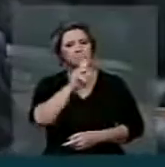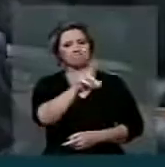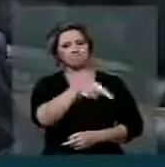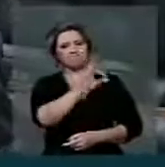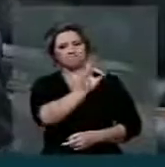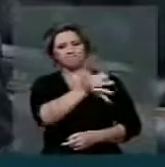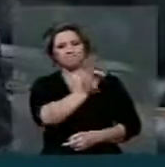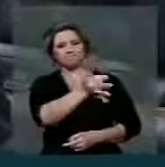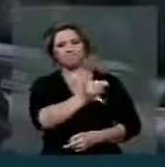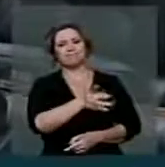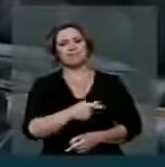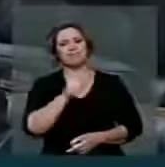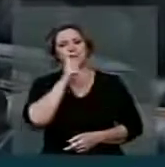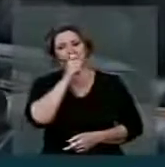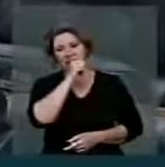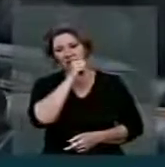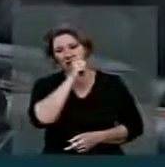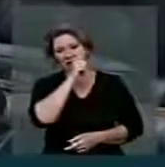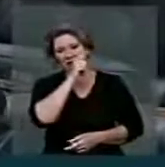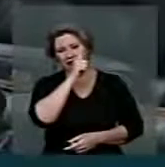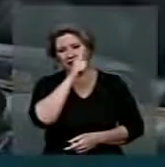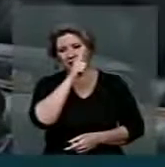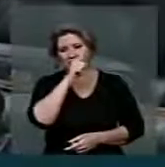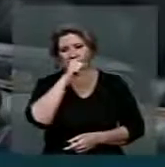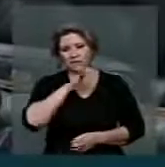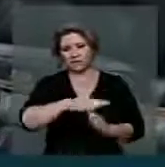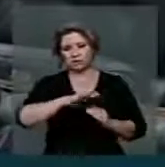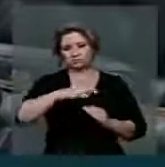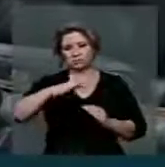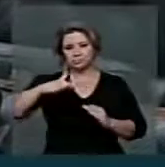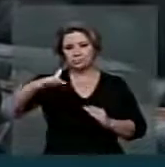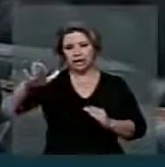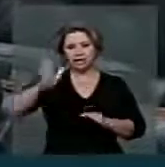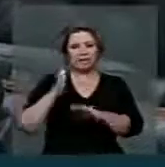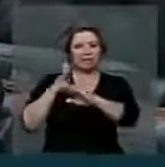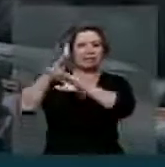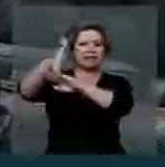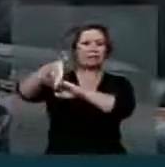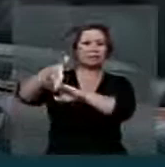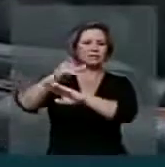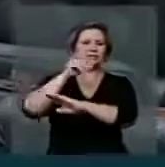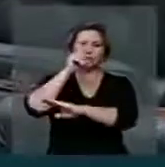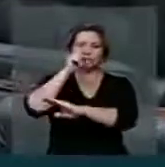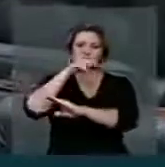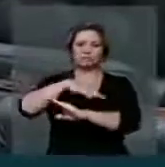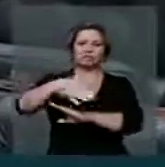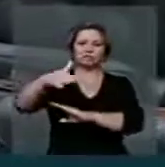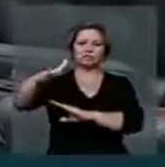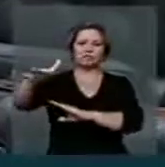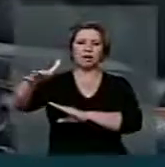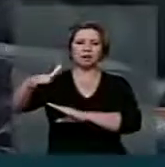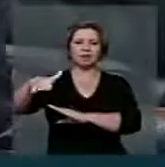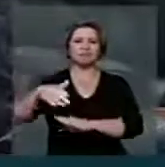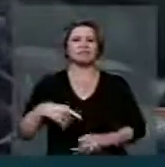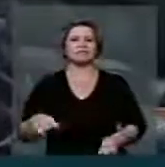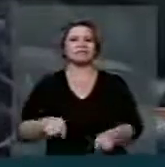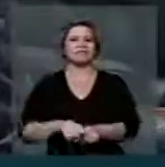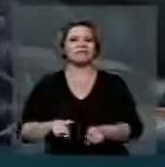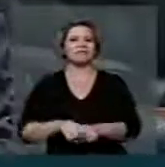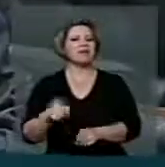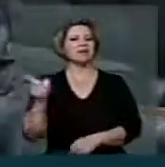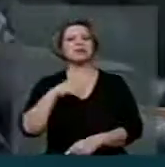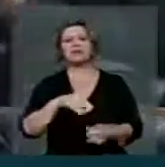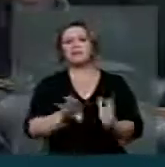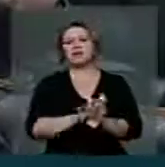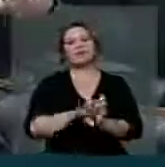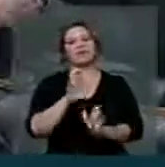A plataforma está lá, 200 quilômetros ou mais, mar adentro, e o petróleo nem vem para Macaé.